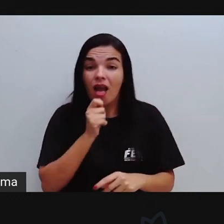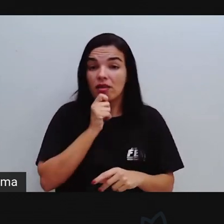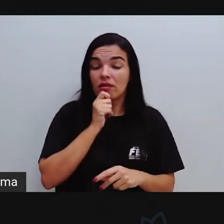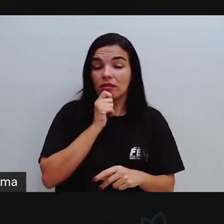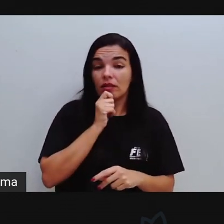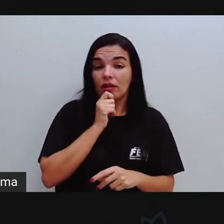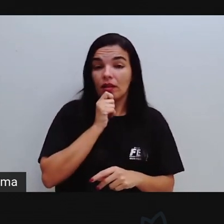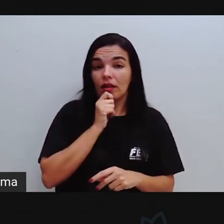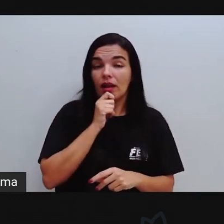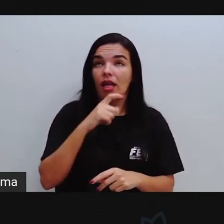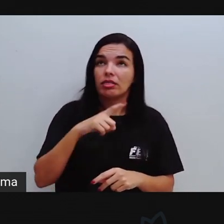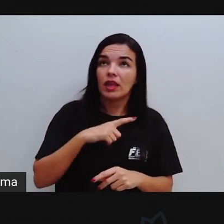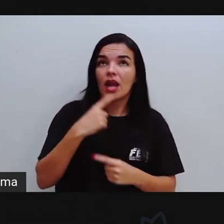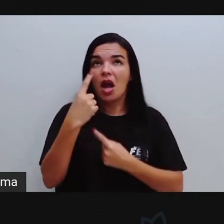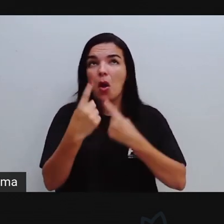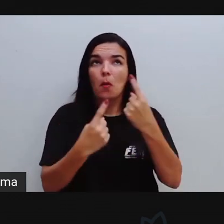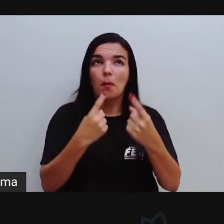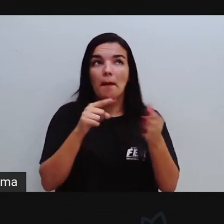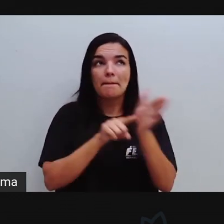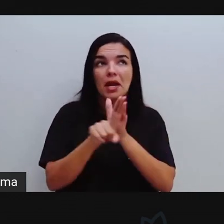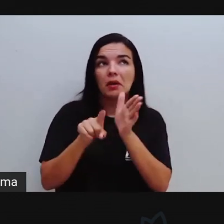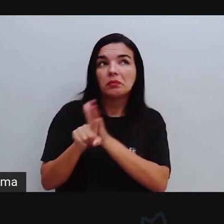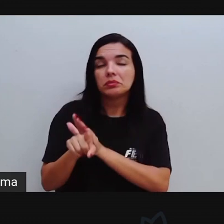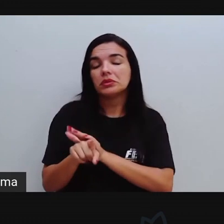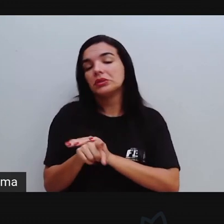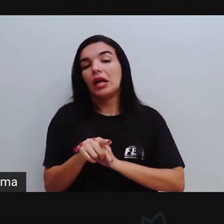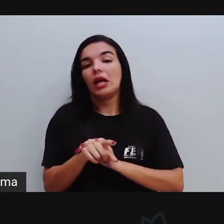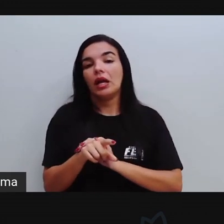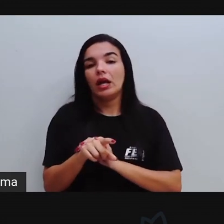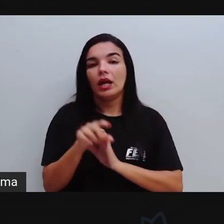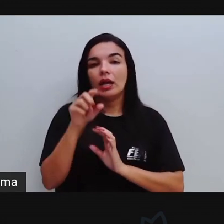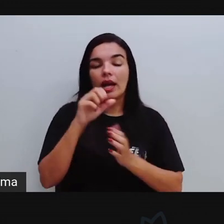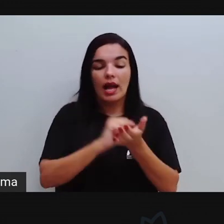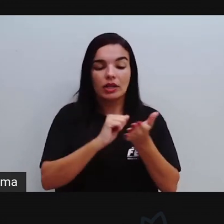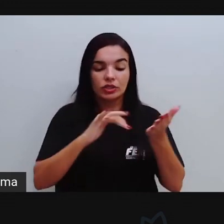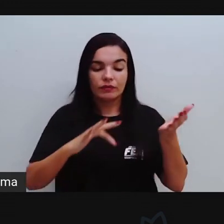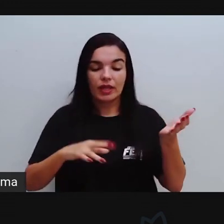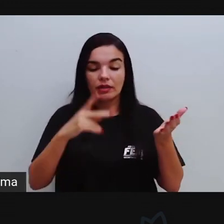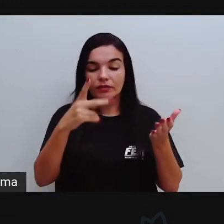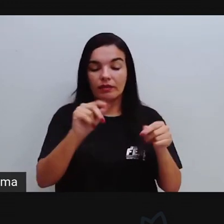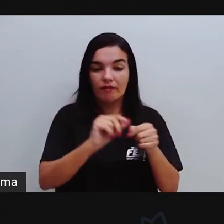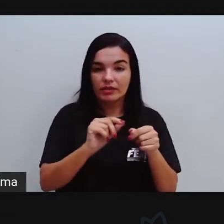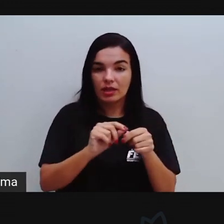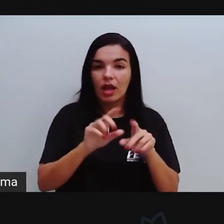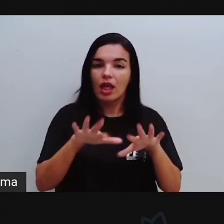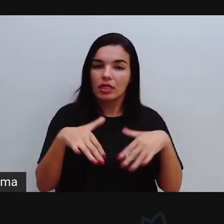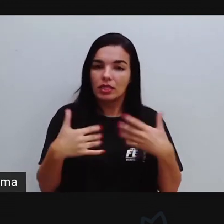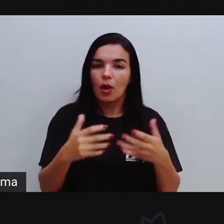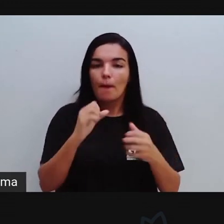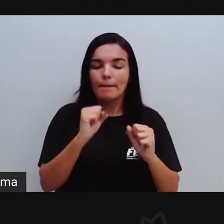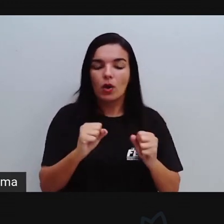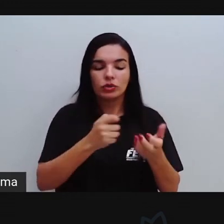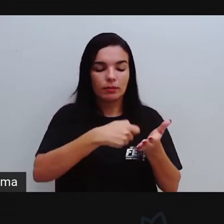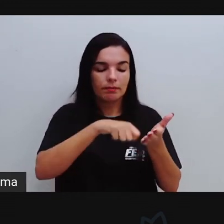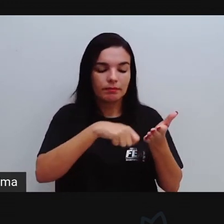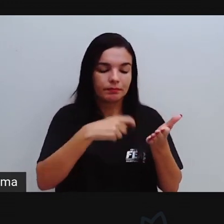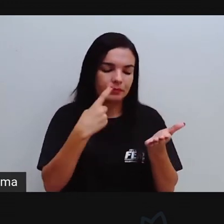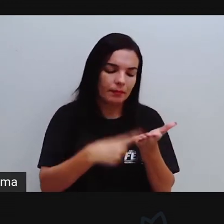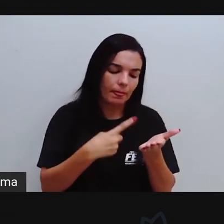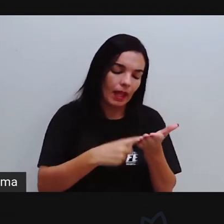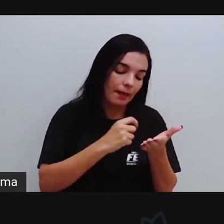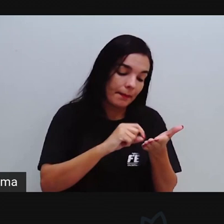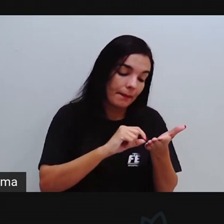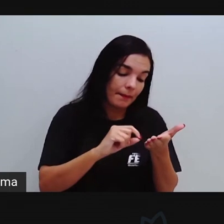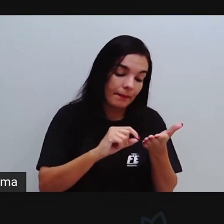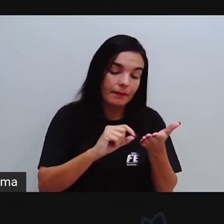vocês tiverem algum questionamento, alguma dúvida em relação à atividade que vocês vão realizar, vocês podem estar escrevendo no caderno de vocês